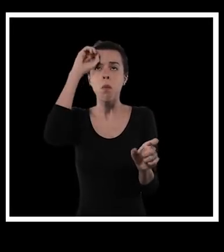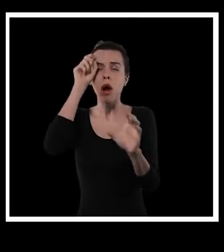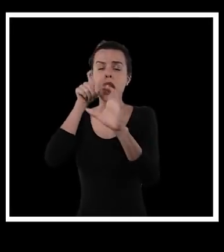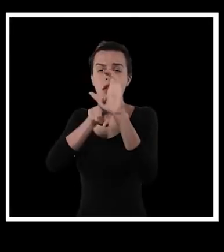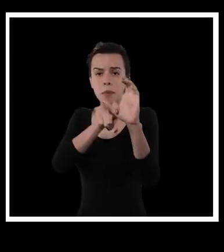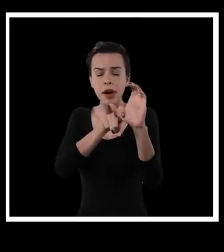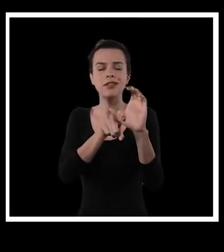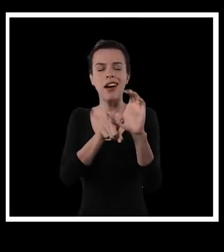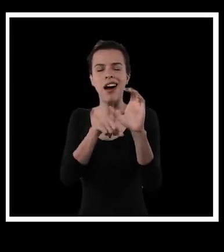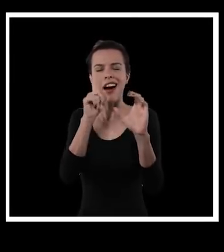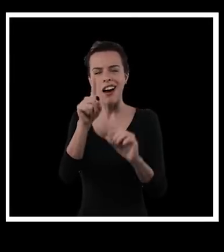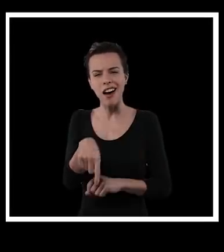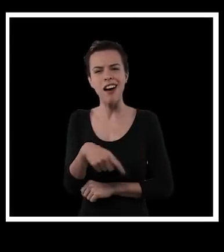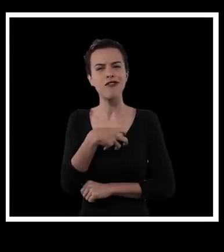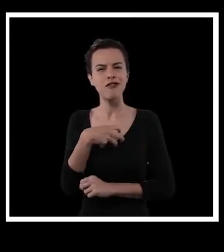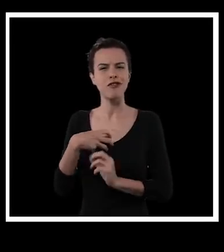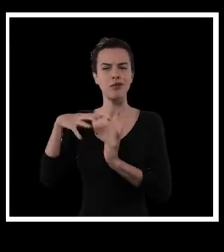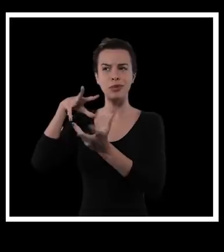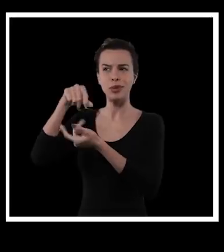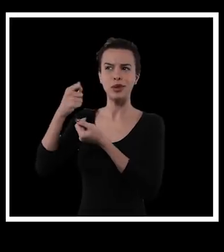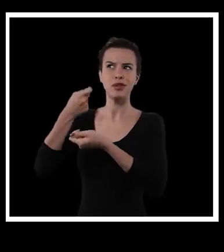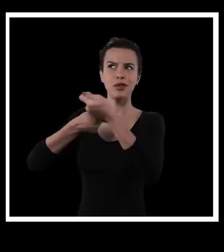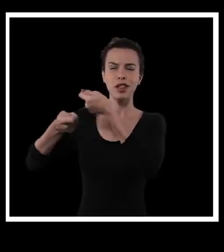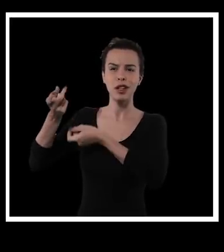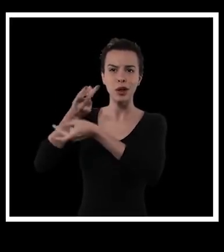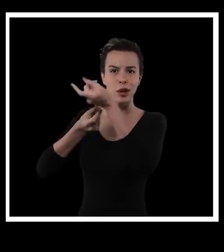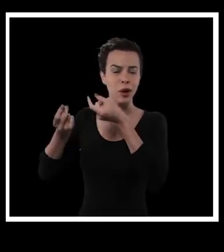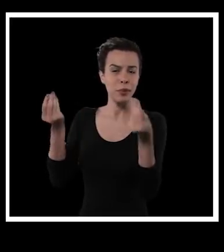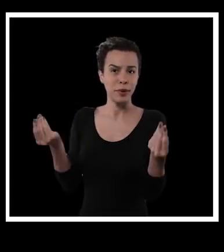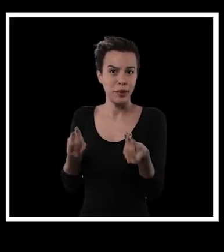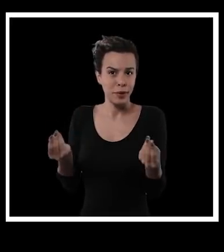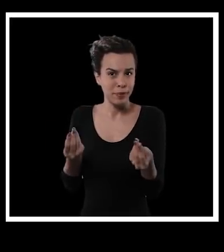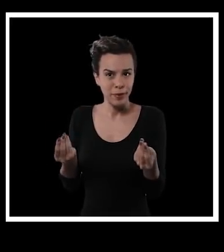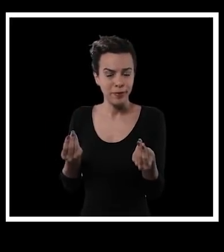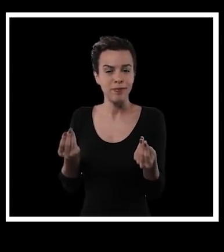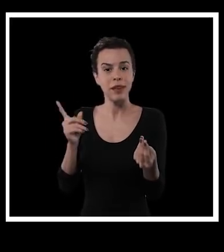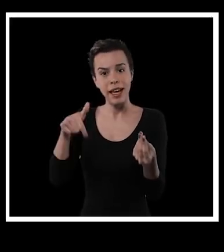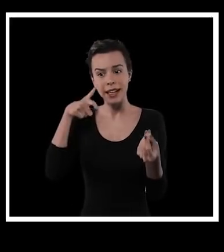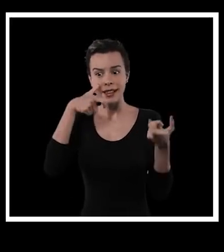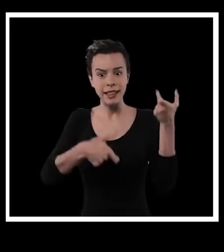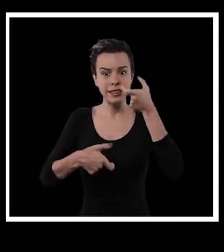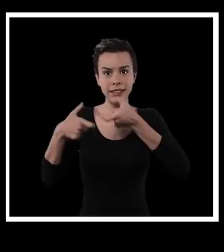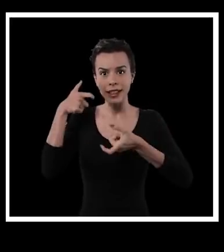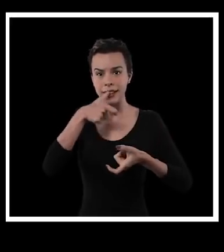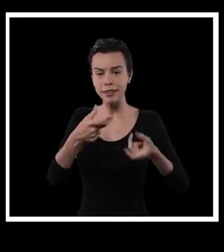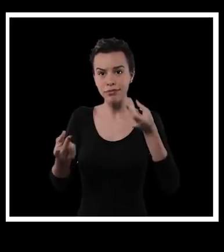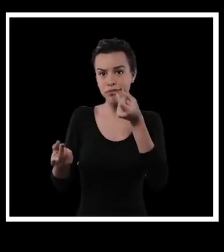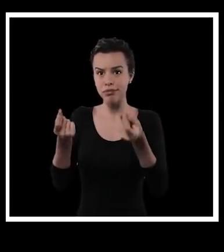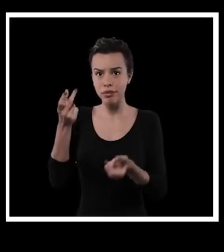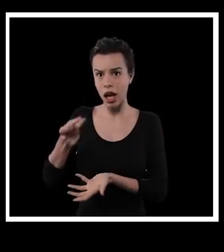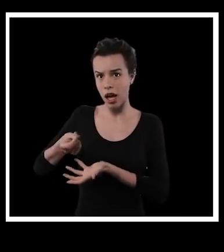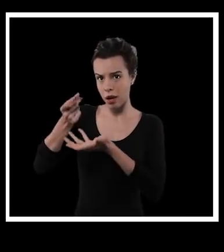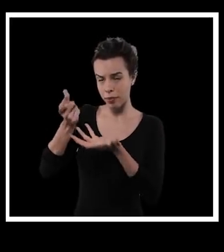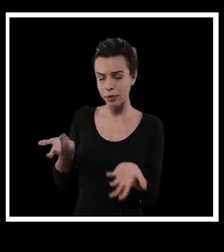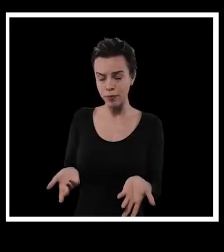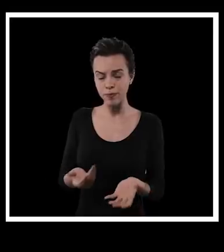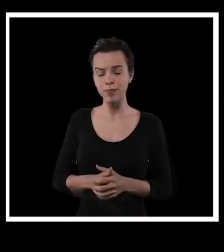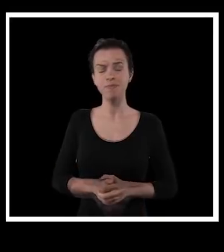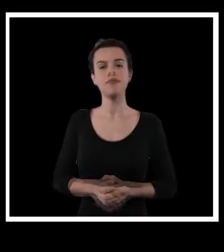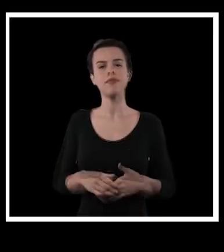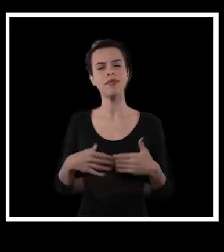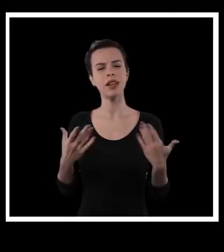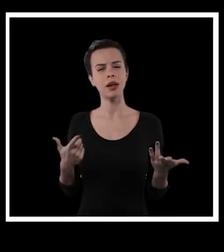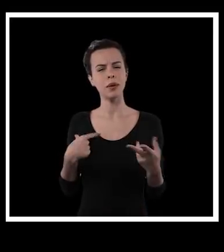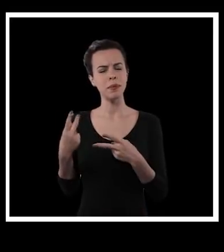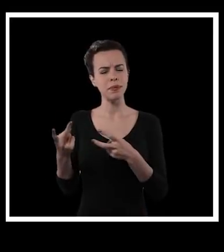está ligado também com a forma com que o mundo é organizado economicamente a partir dos interesses financeiros, no caso do capital